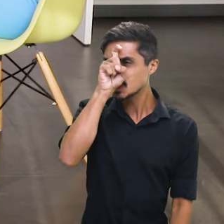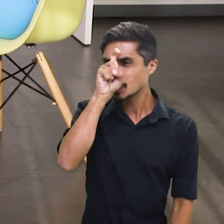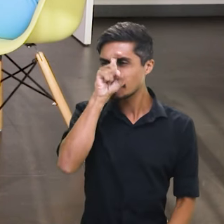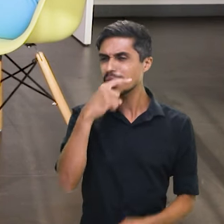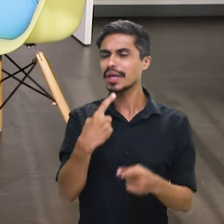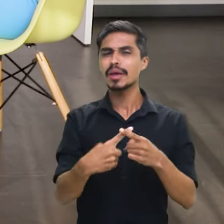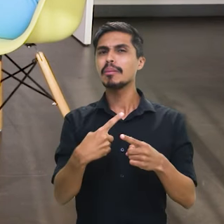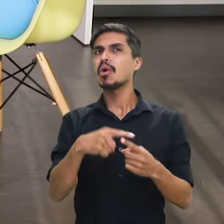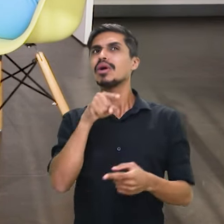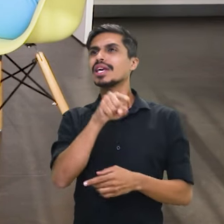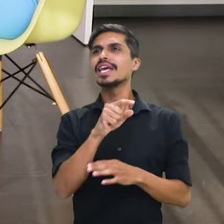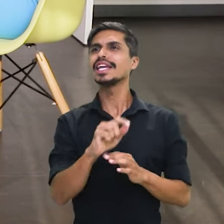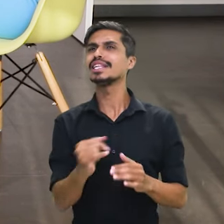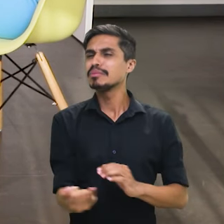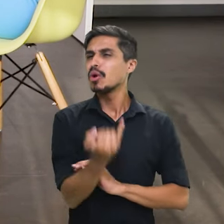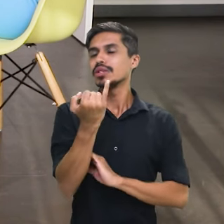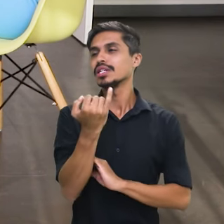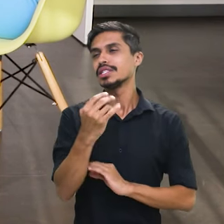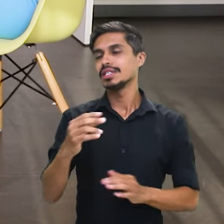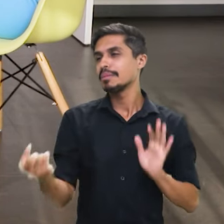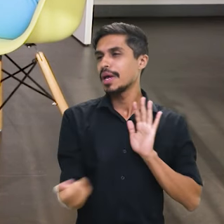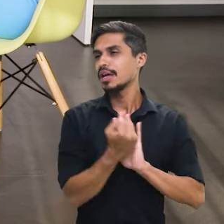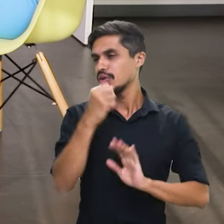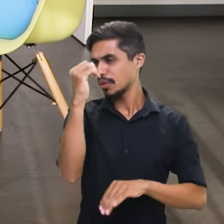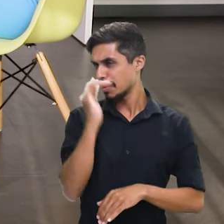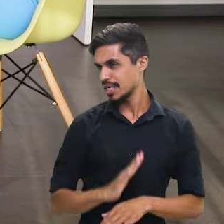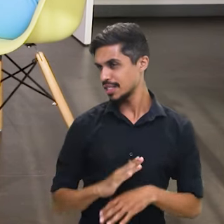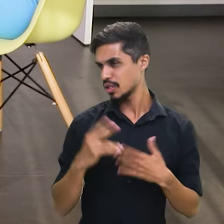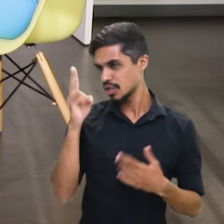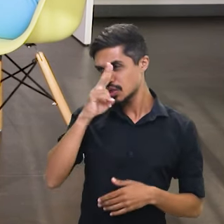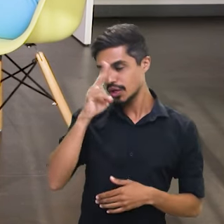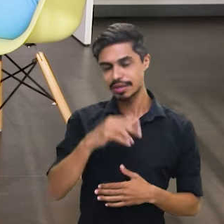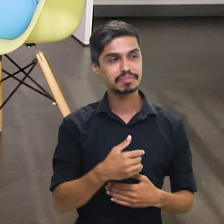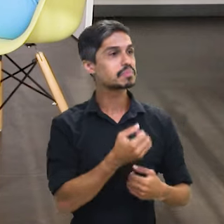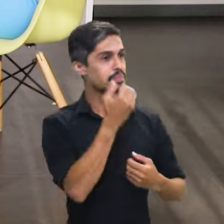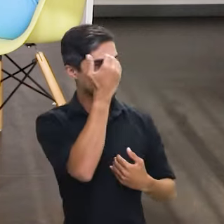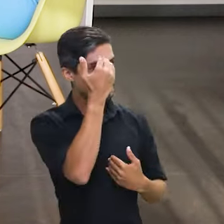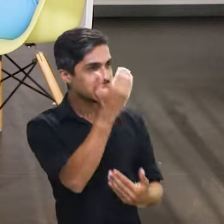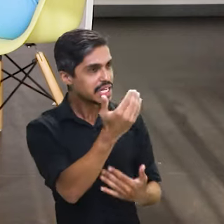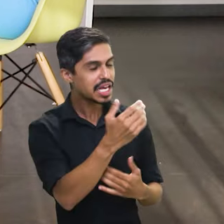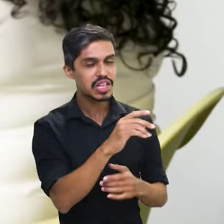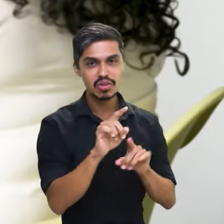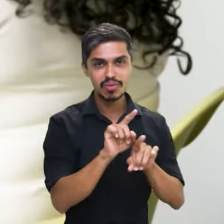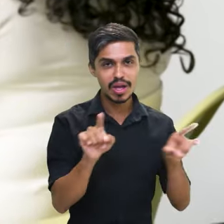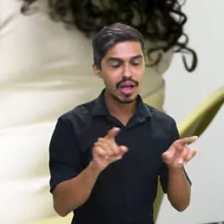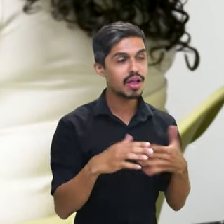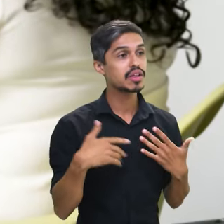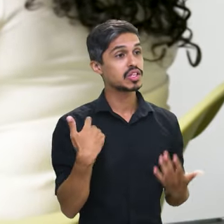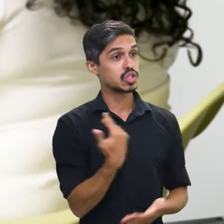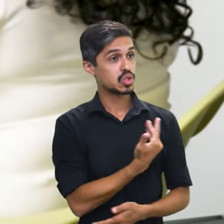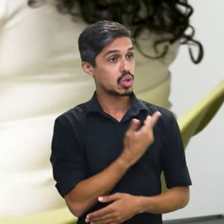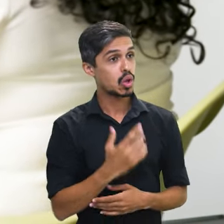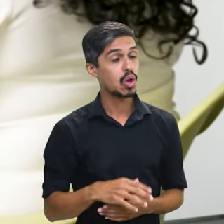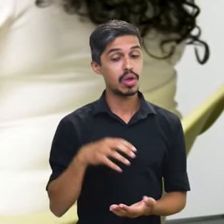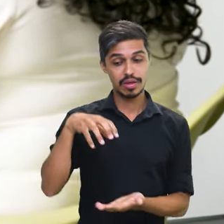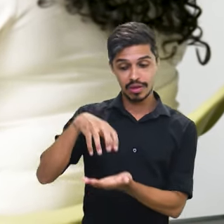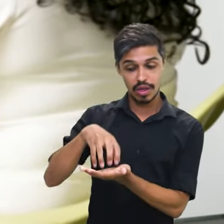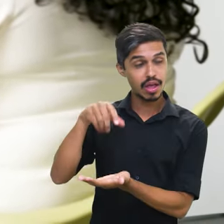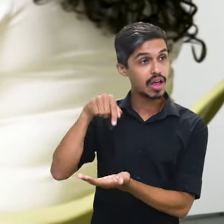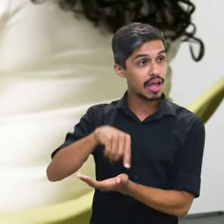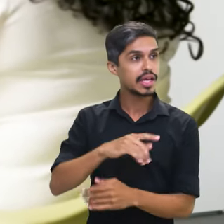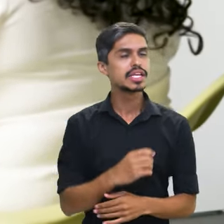também, e a importância dele na história brasileira. Bem, obrigado a vocês. A Fundação Cultural Palmares,